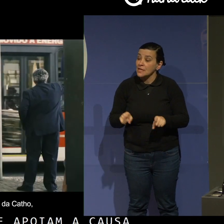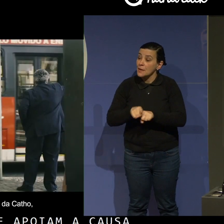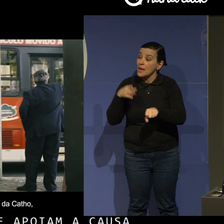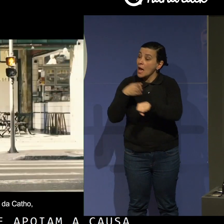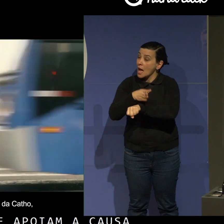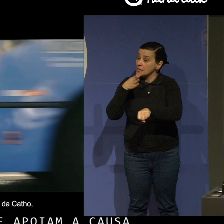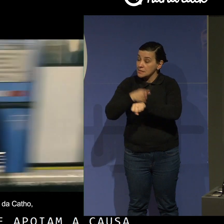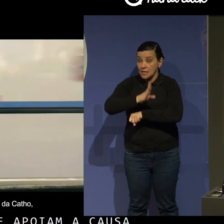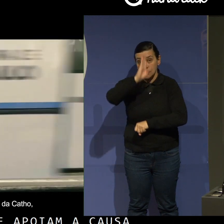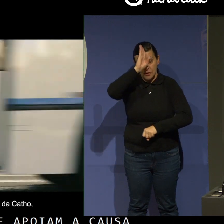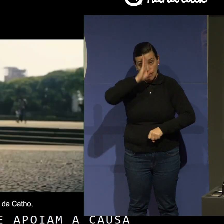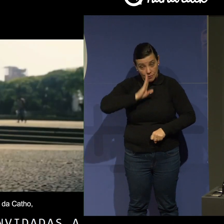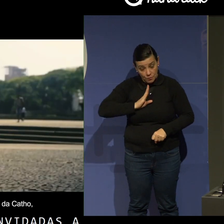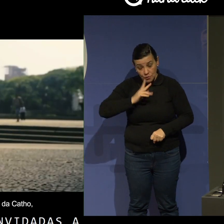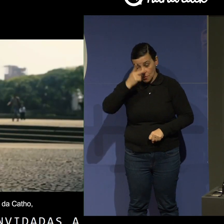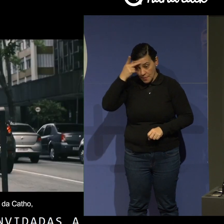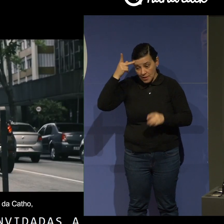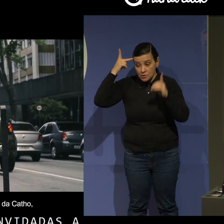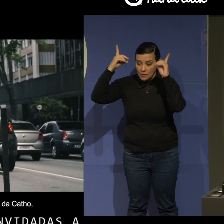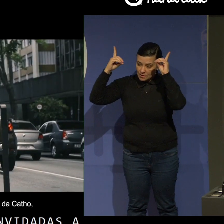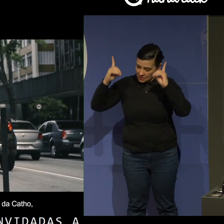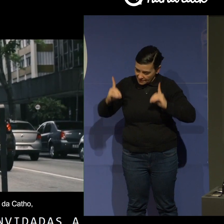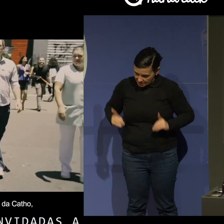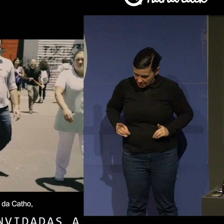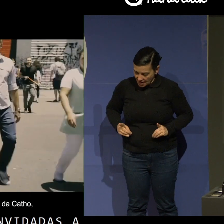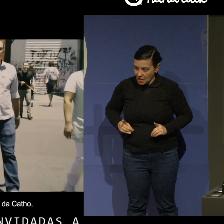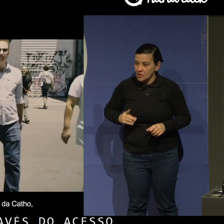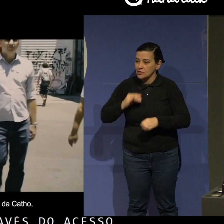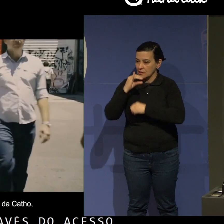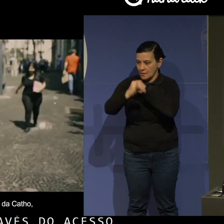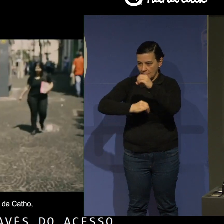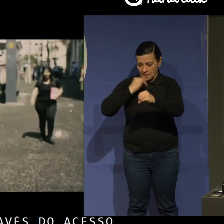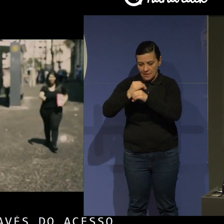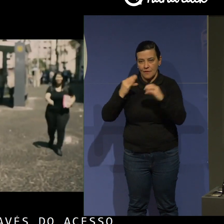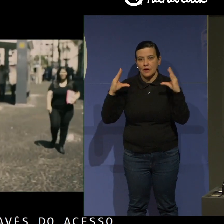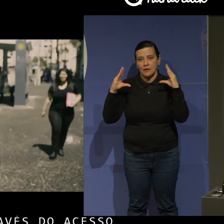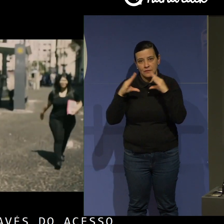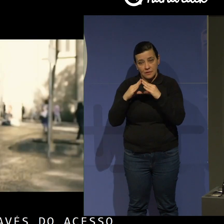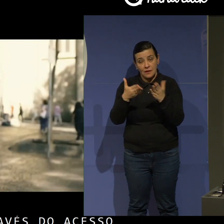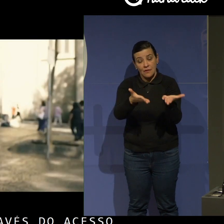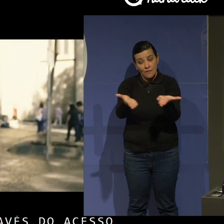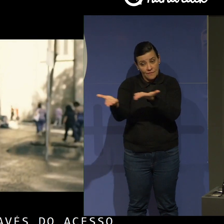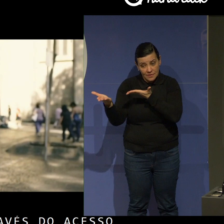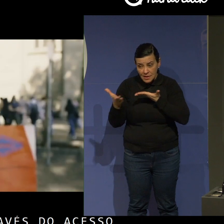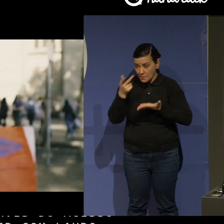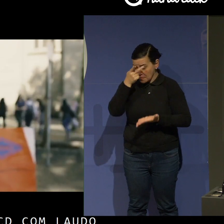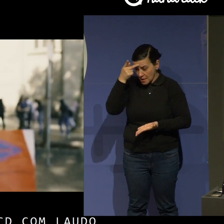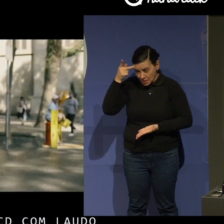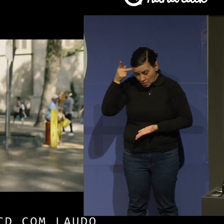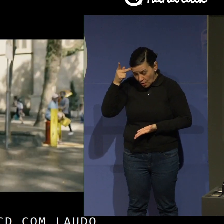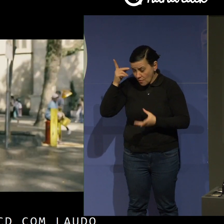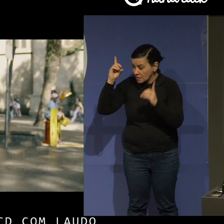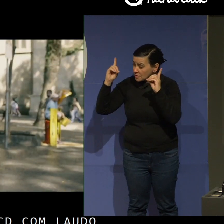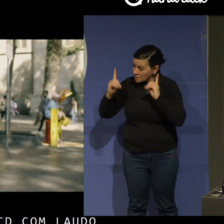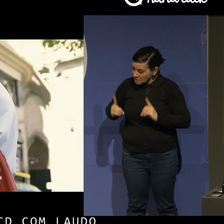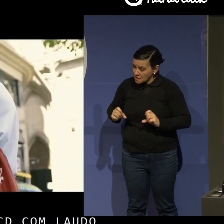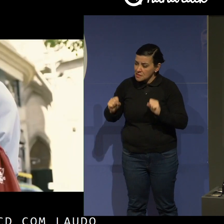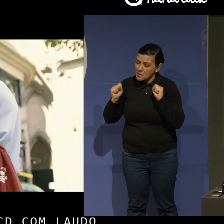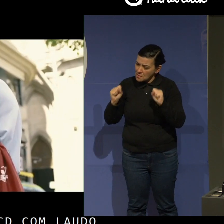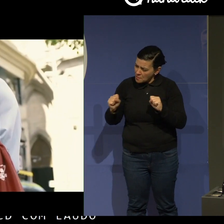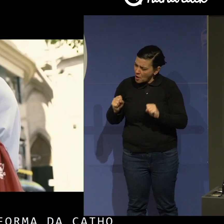gratuito para PCDs com laudo válido na plataforma da Cato, convidamos as pessoas com deficiência para